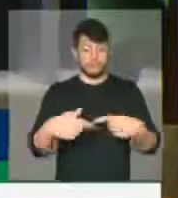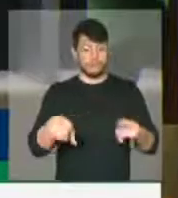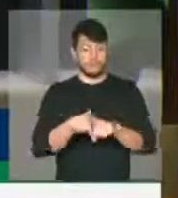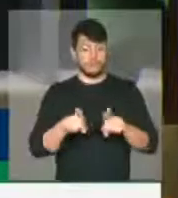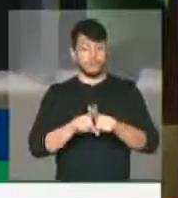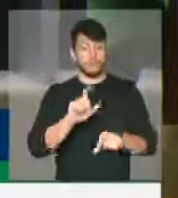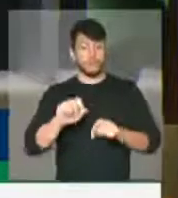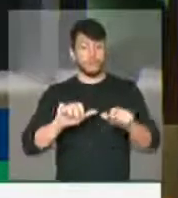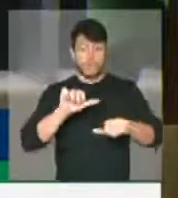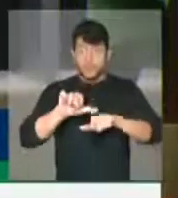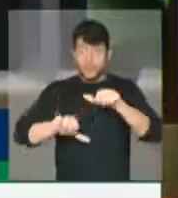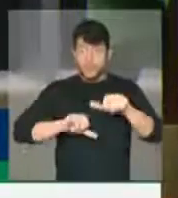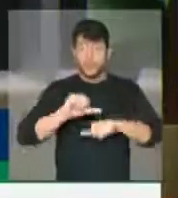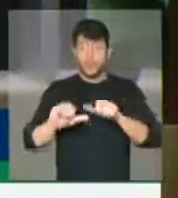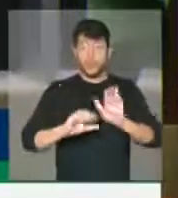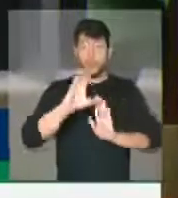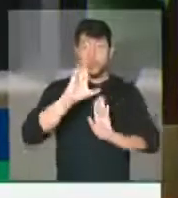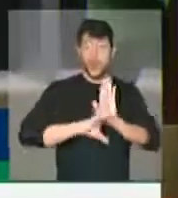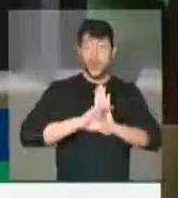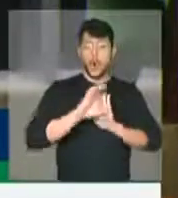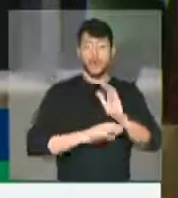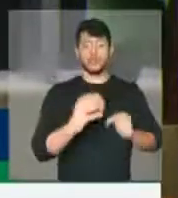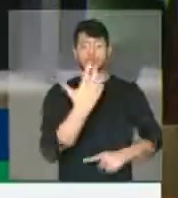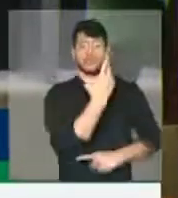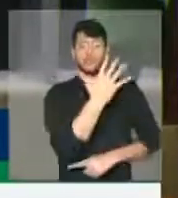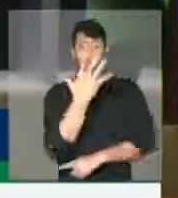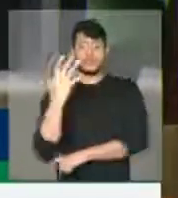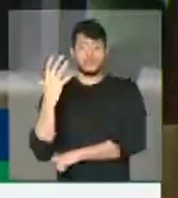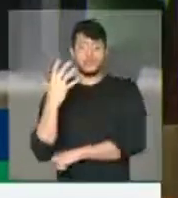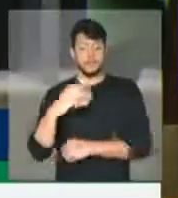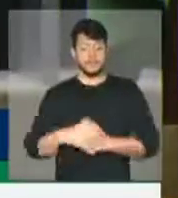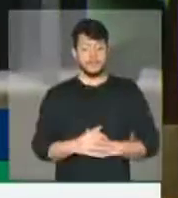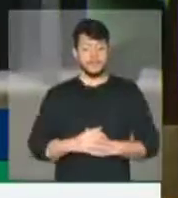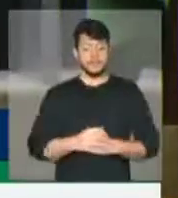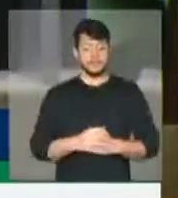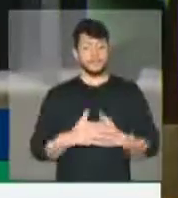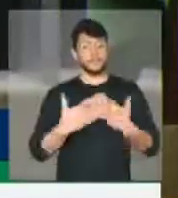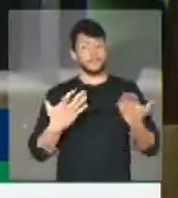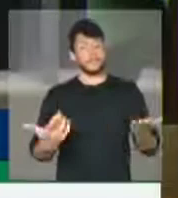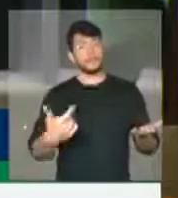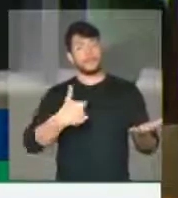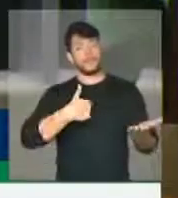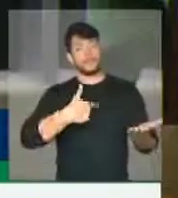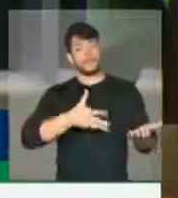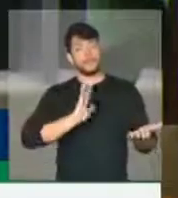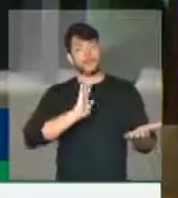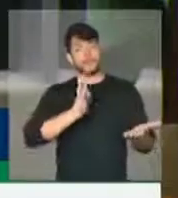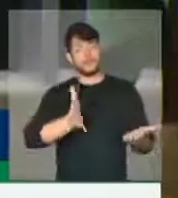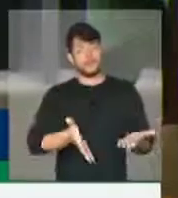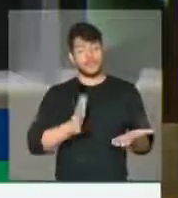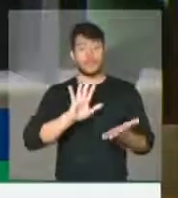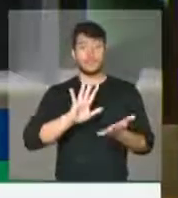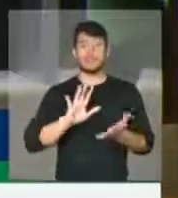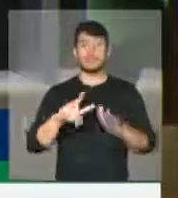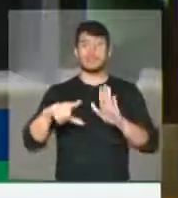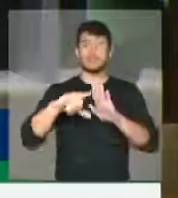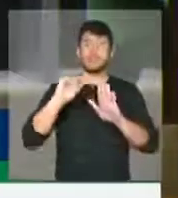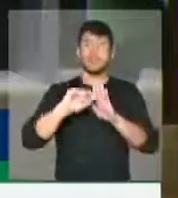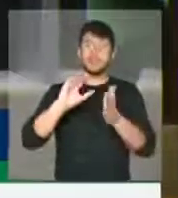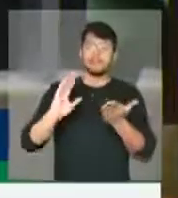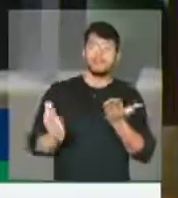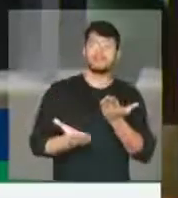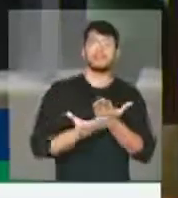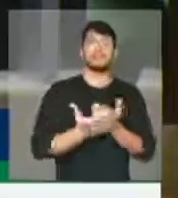Além disso, eu apresentei uma emenda para evitar o crime de grilagem e essa